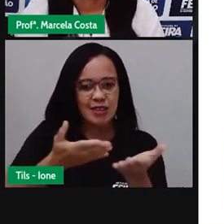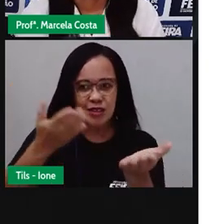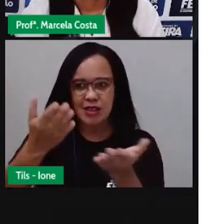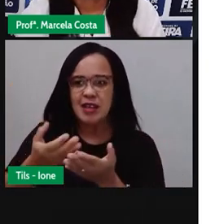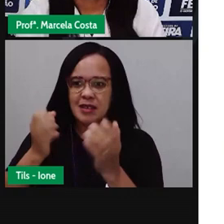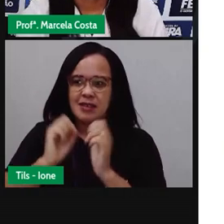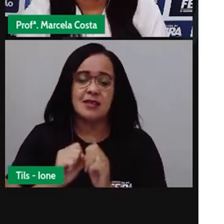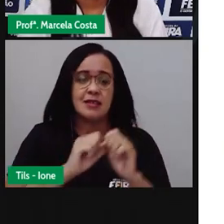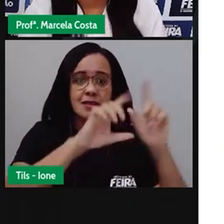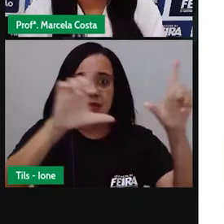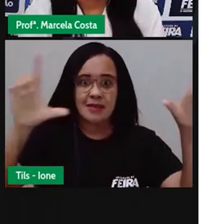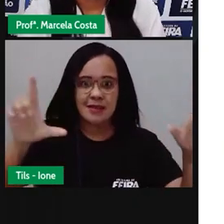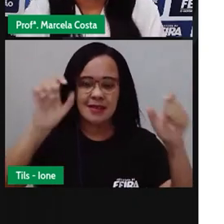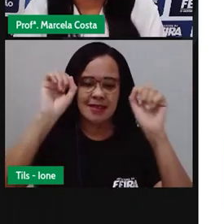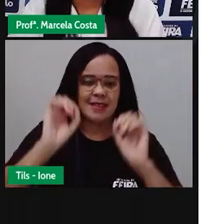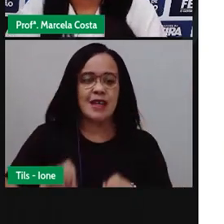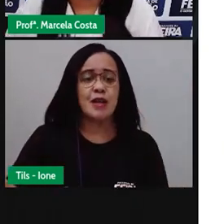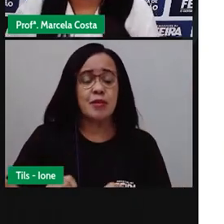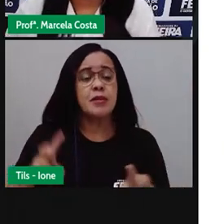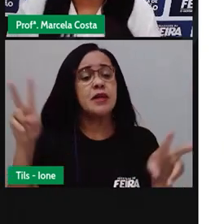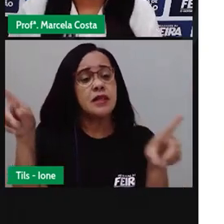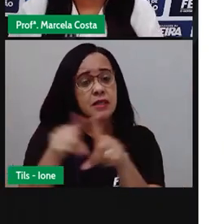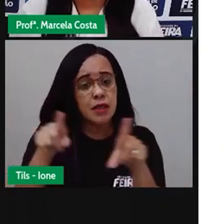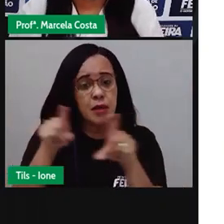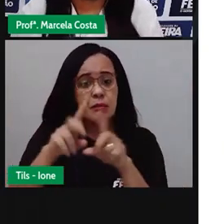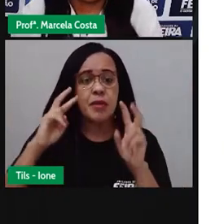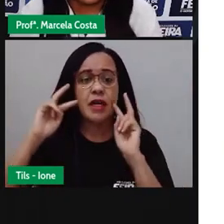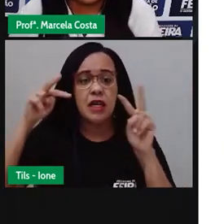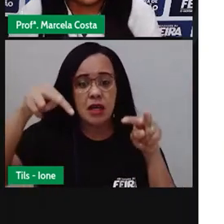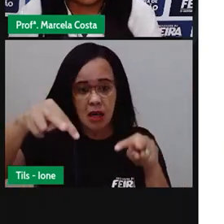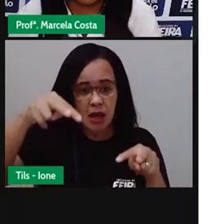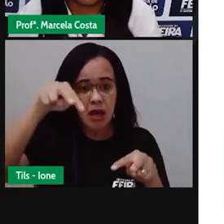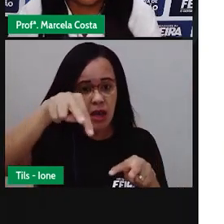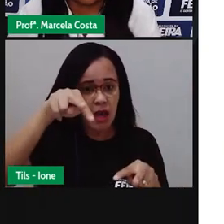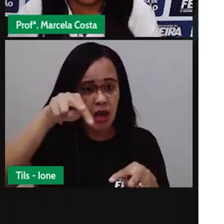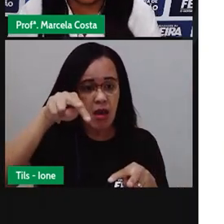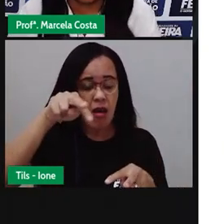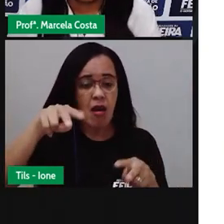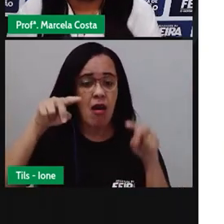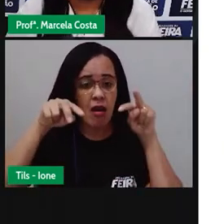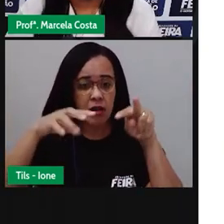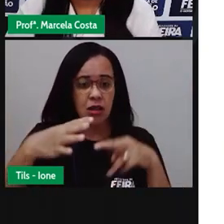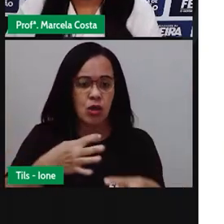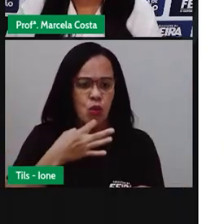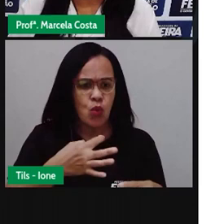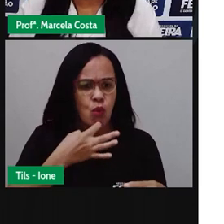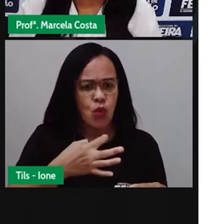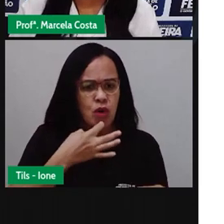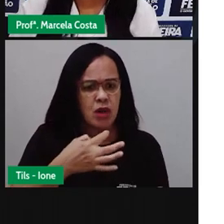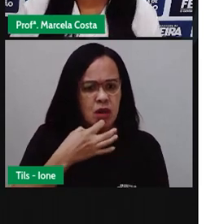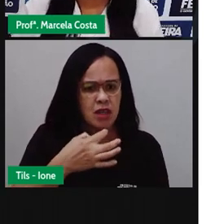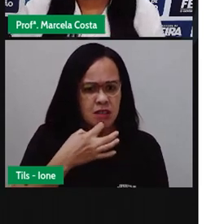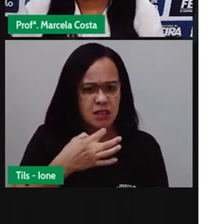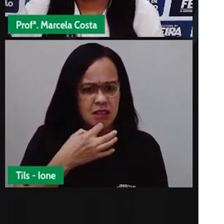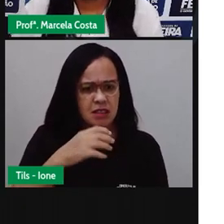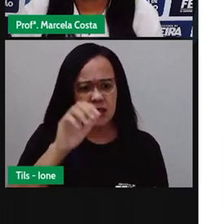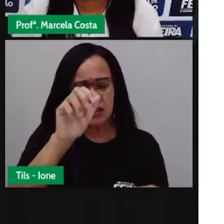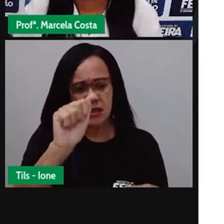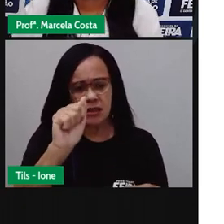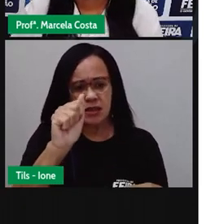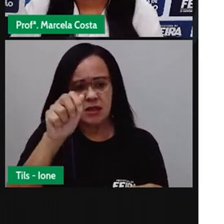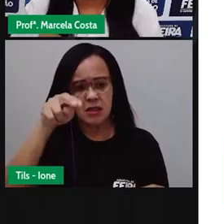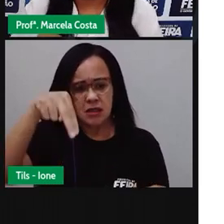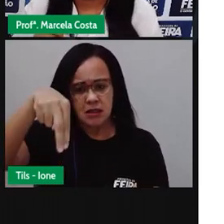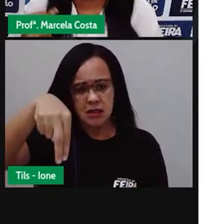e o Observatório Astronômico Antares. Vocês sabiam que